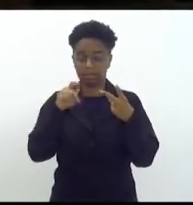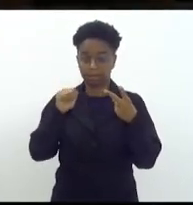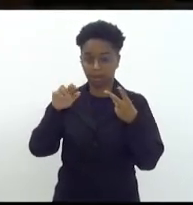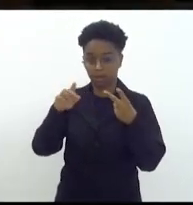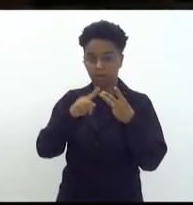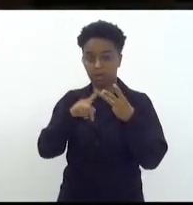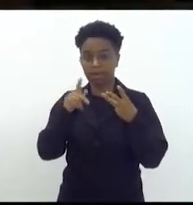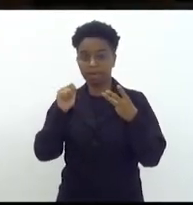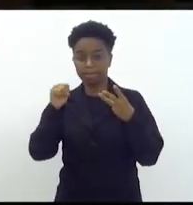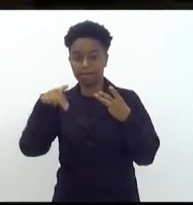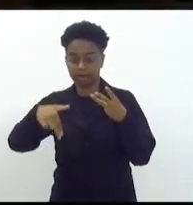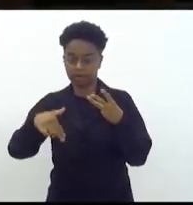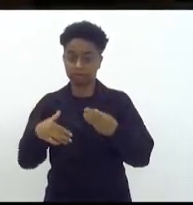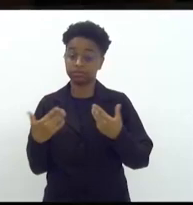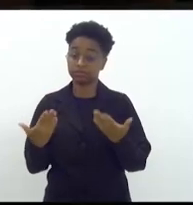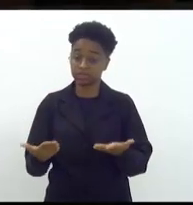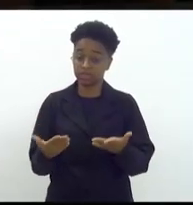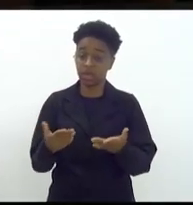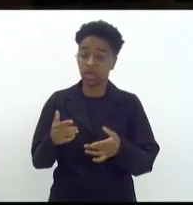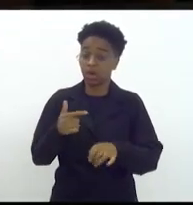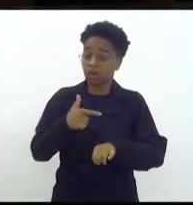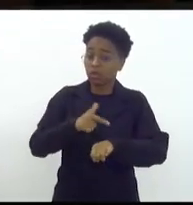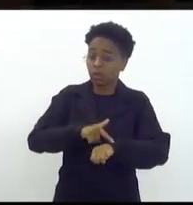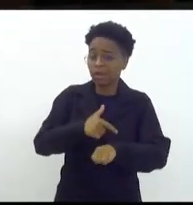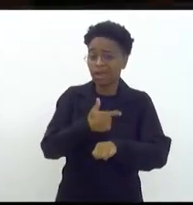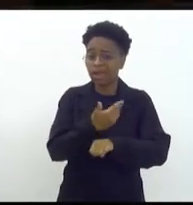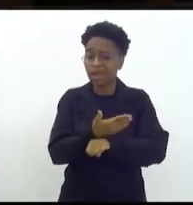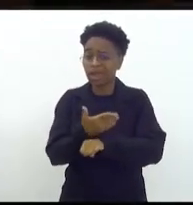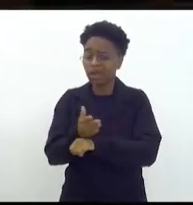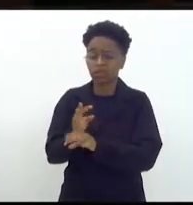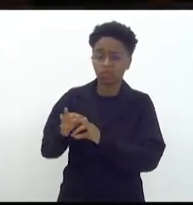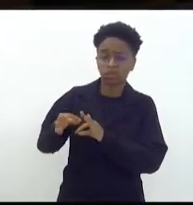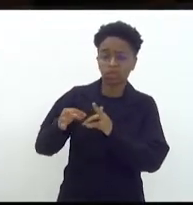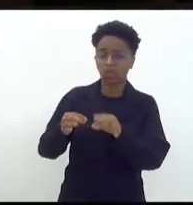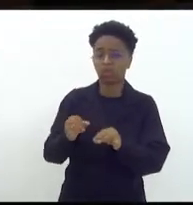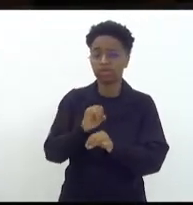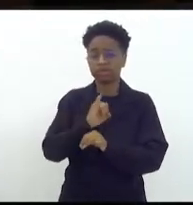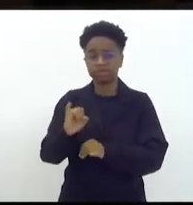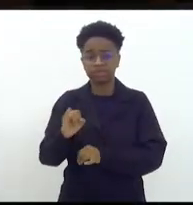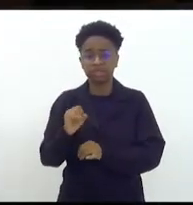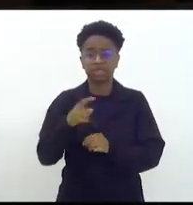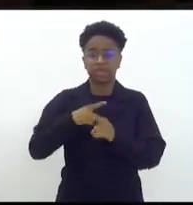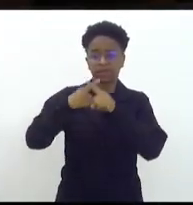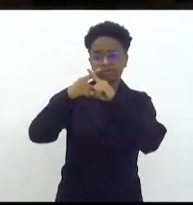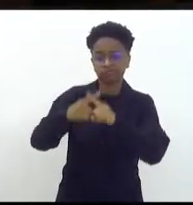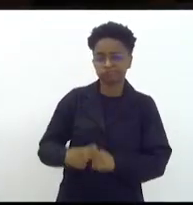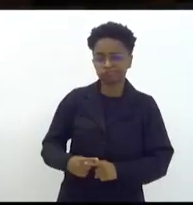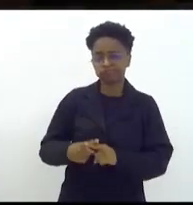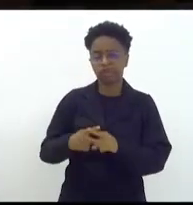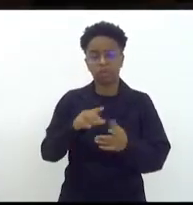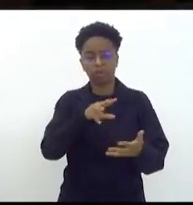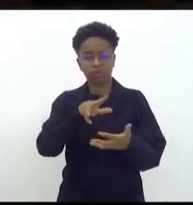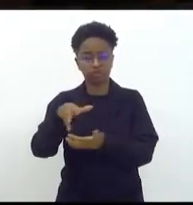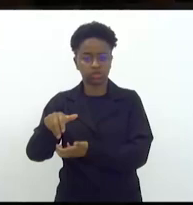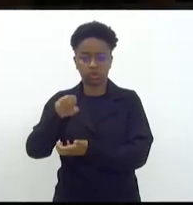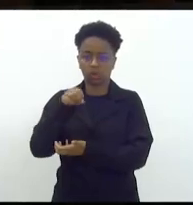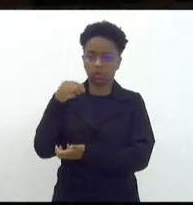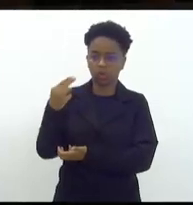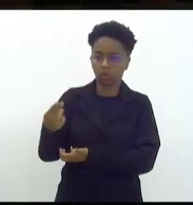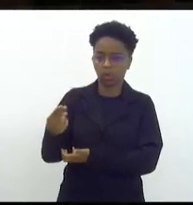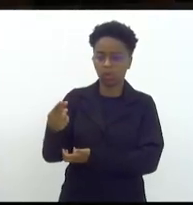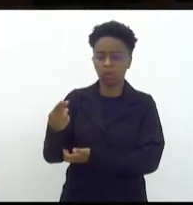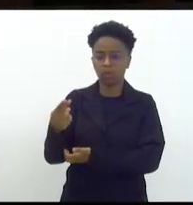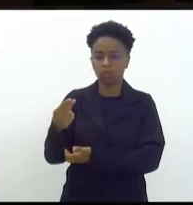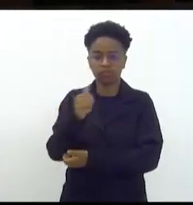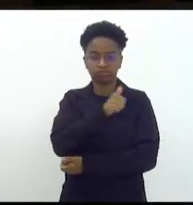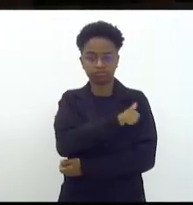momento de grande repercussão seja de jogos internacionais seja em que